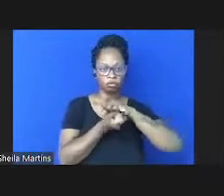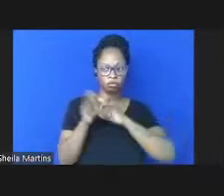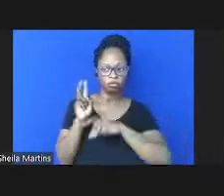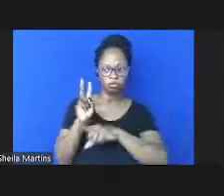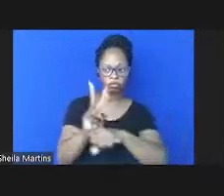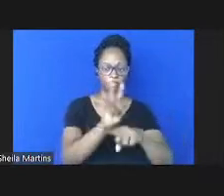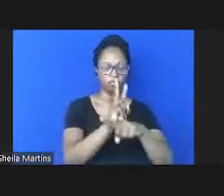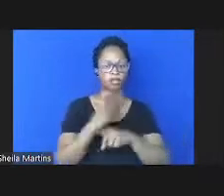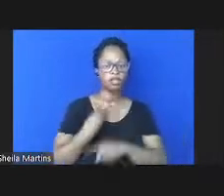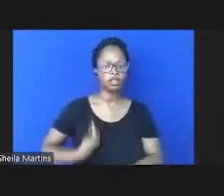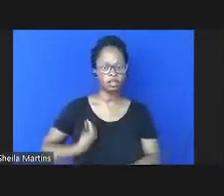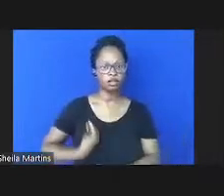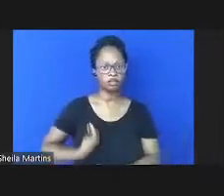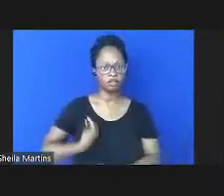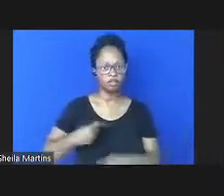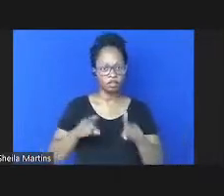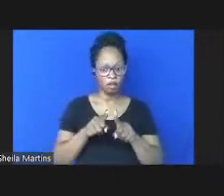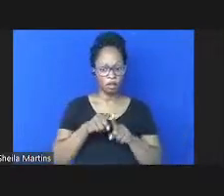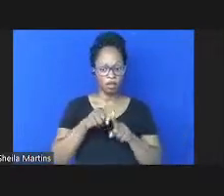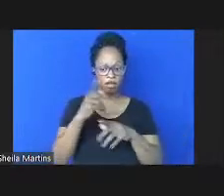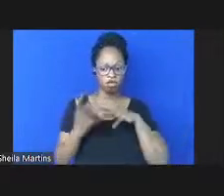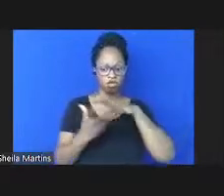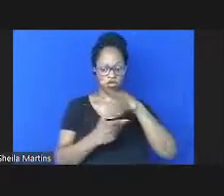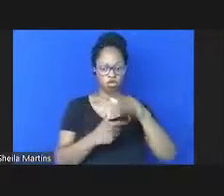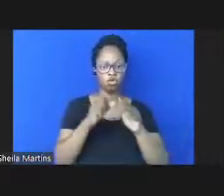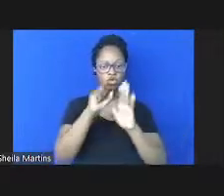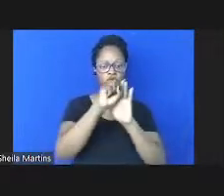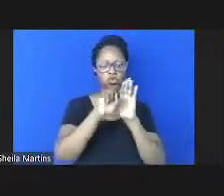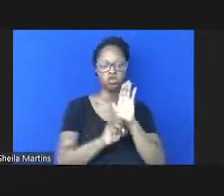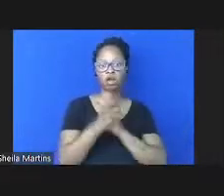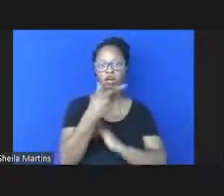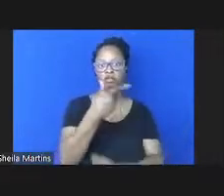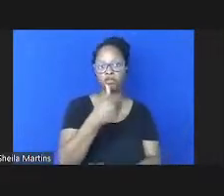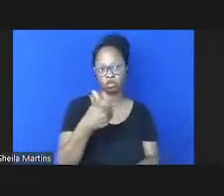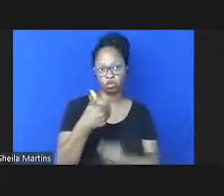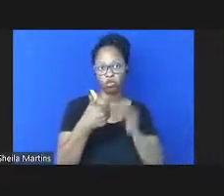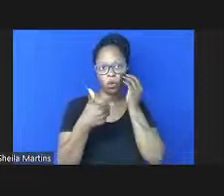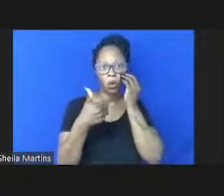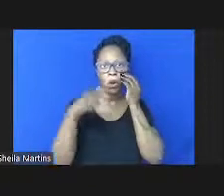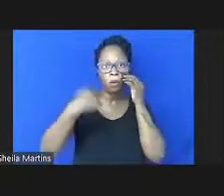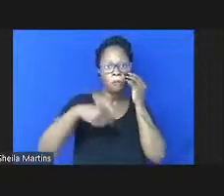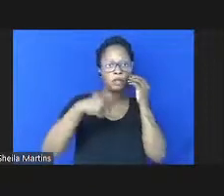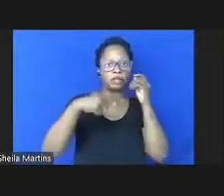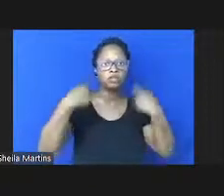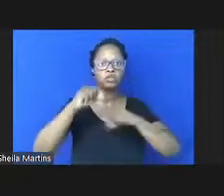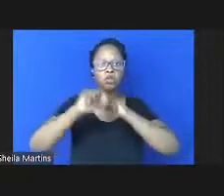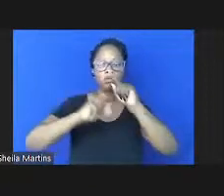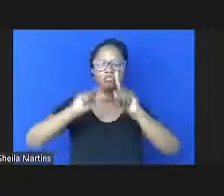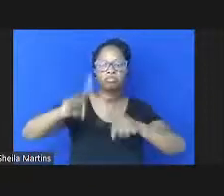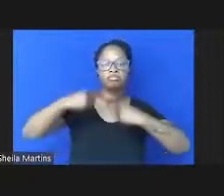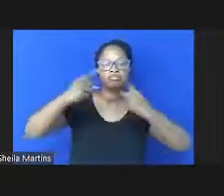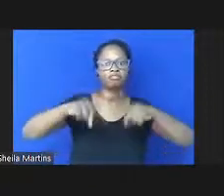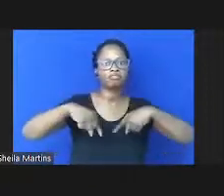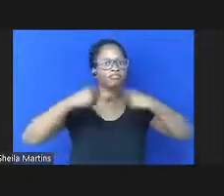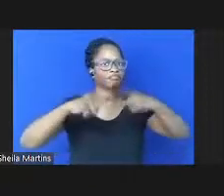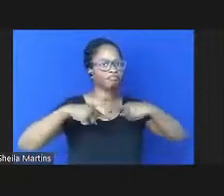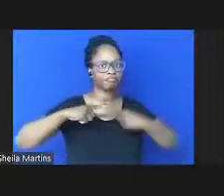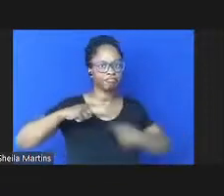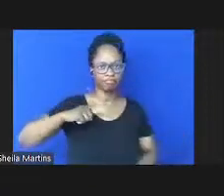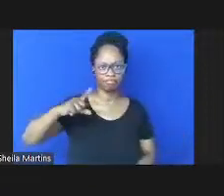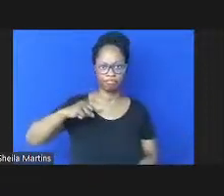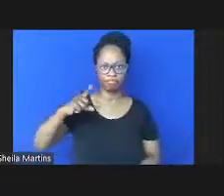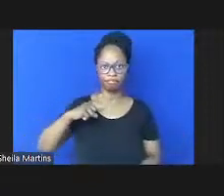vida e das necessidades do planeta do século XXI necessidades que são desafiadoras e que estão